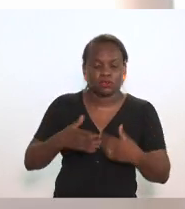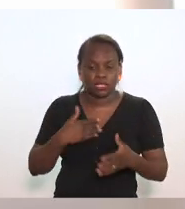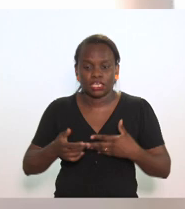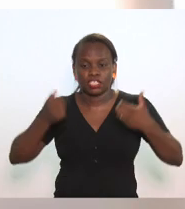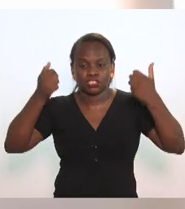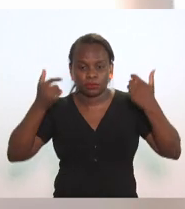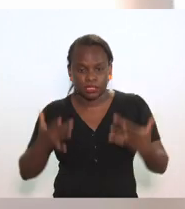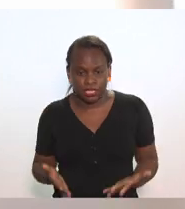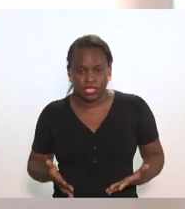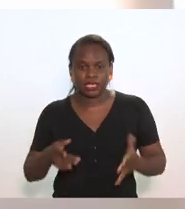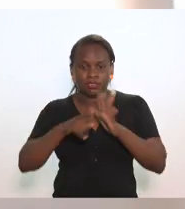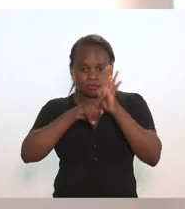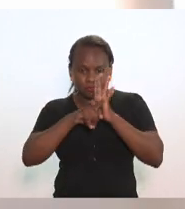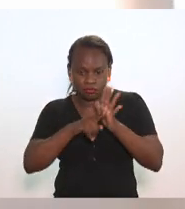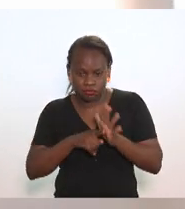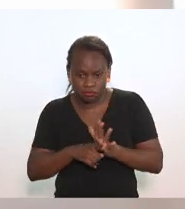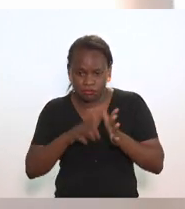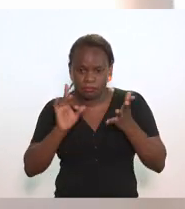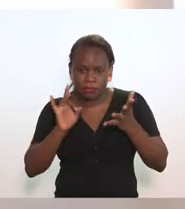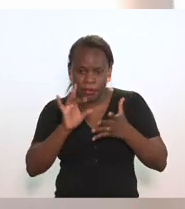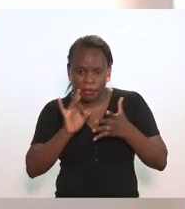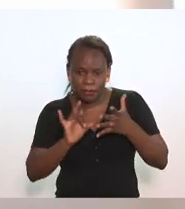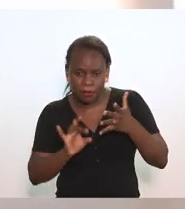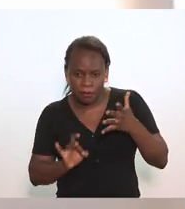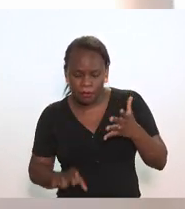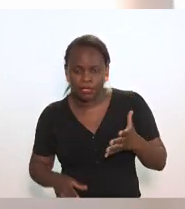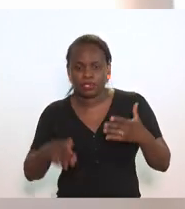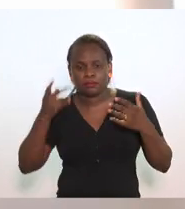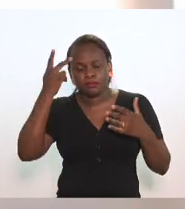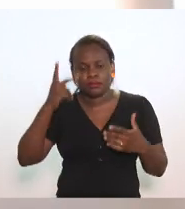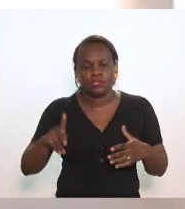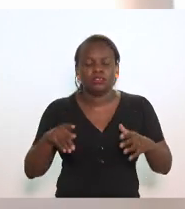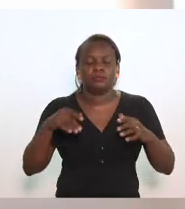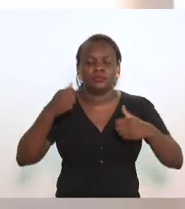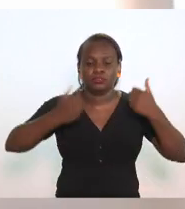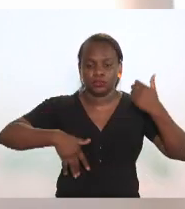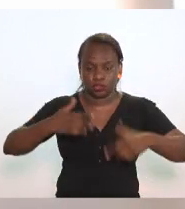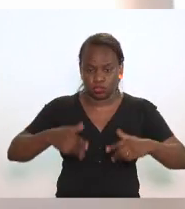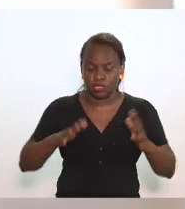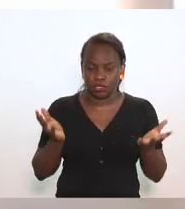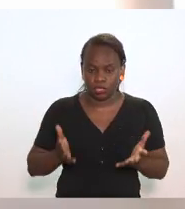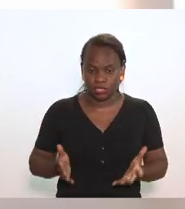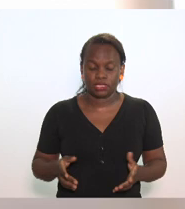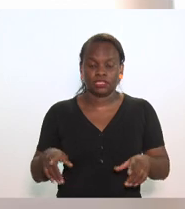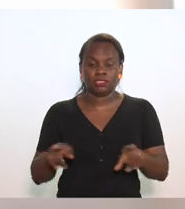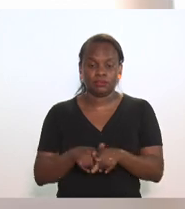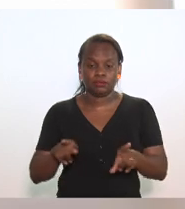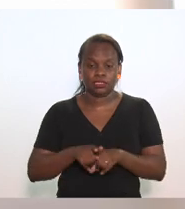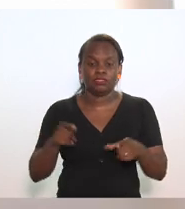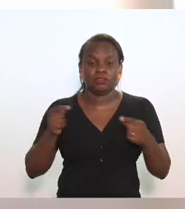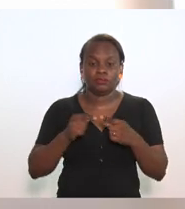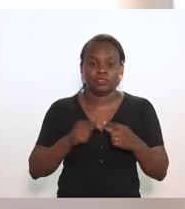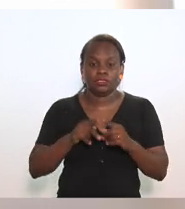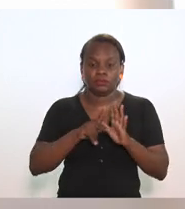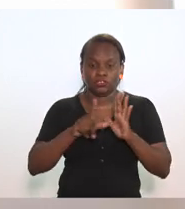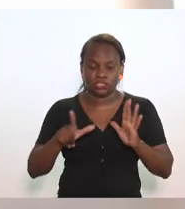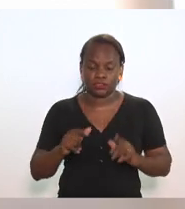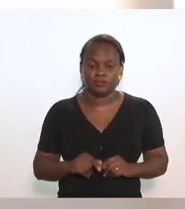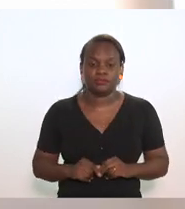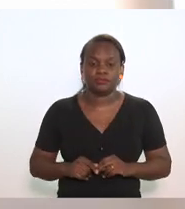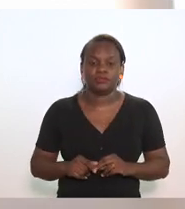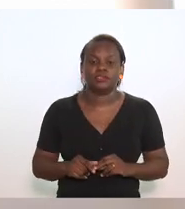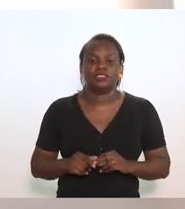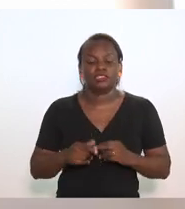explicação apurada e detalhada da questão posta no que diz respeito a esse projeto de lei